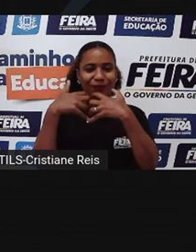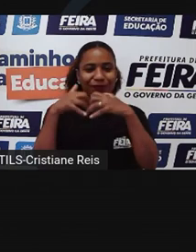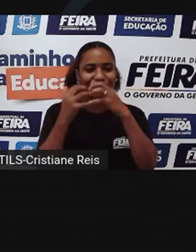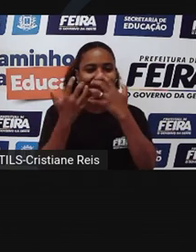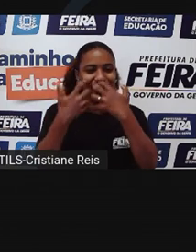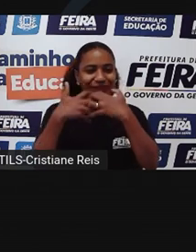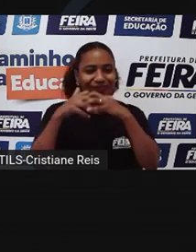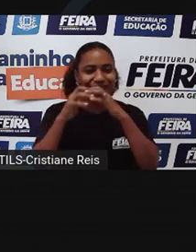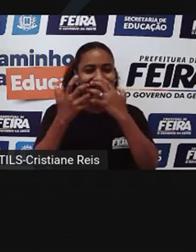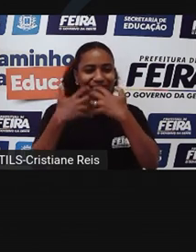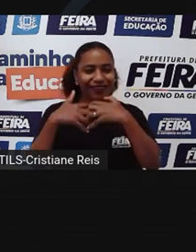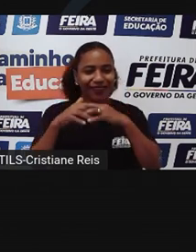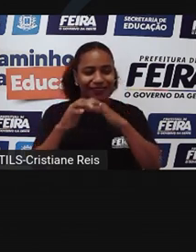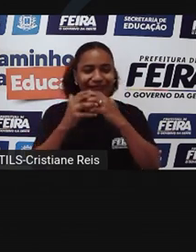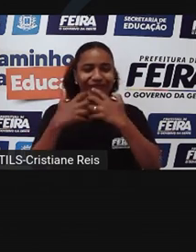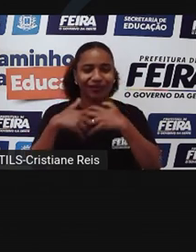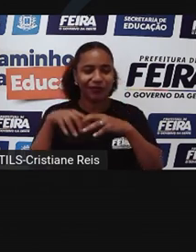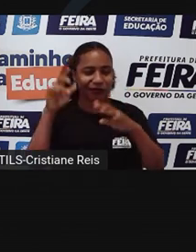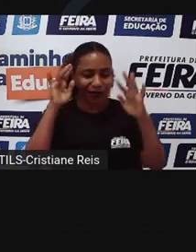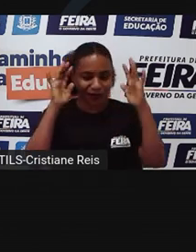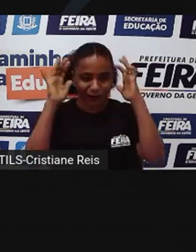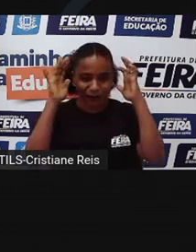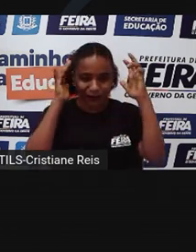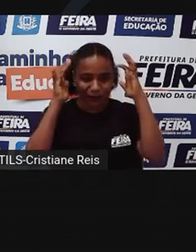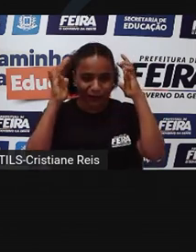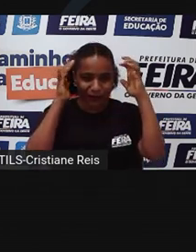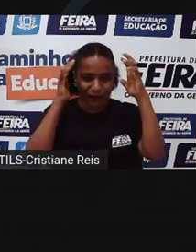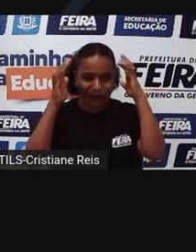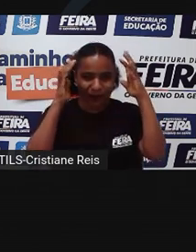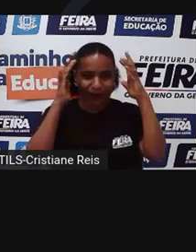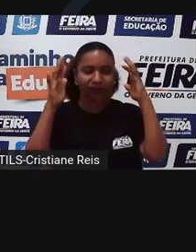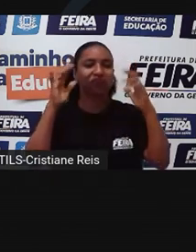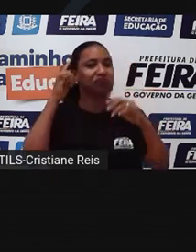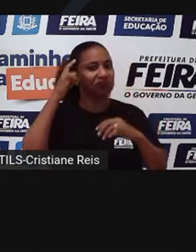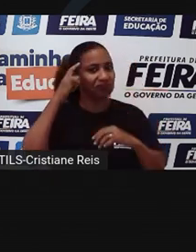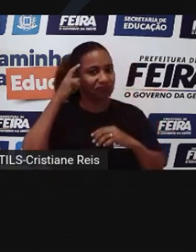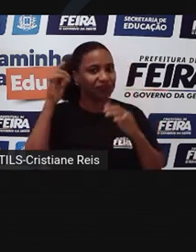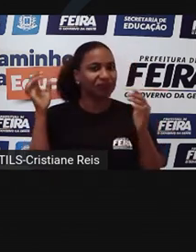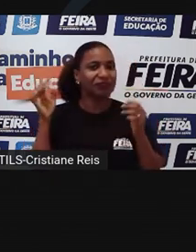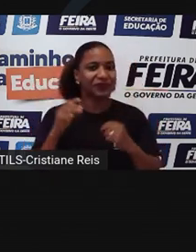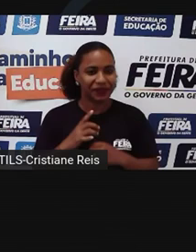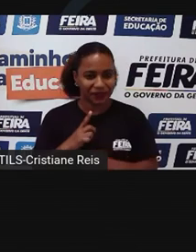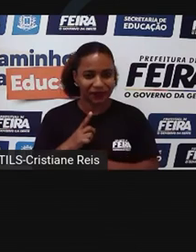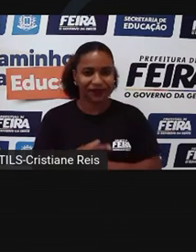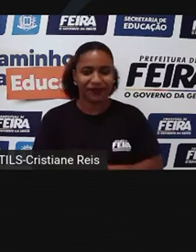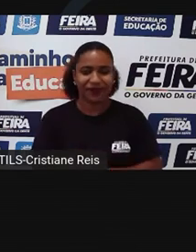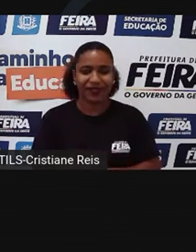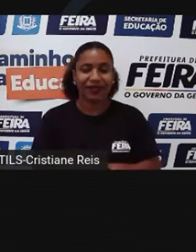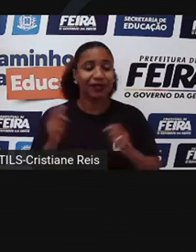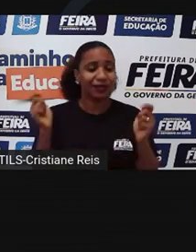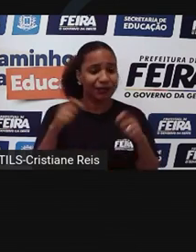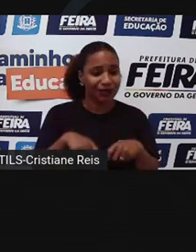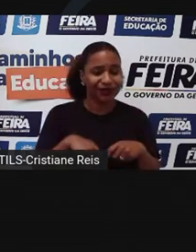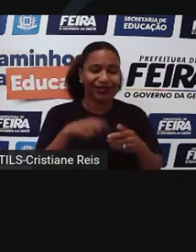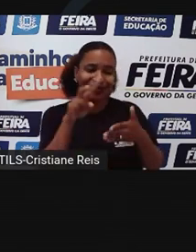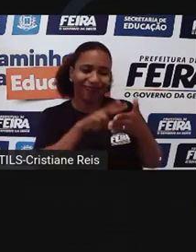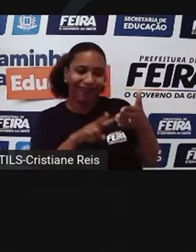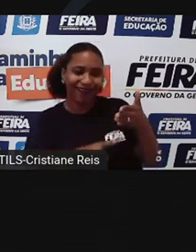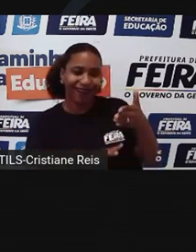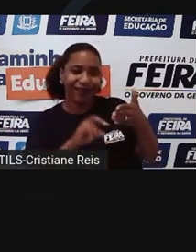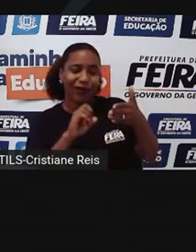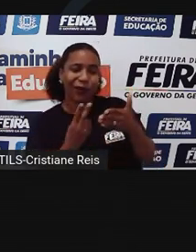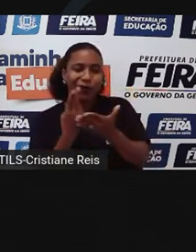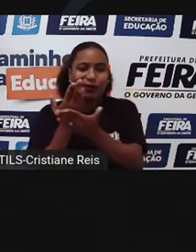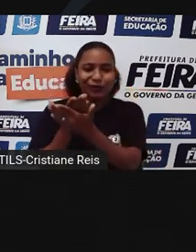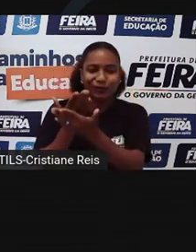treino através de múltiplas funções cognitivas complexas. Seja por hobby ou pelos estudos, o importante é sempre